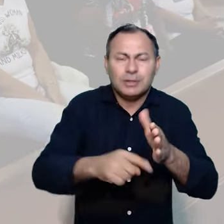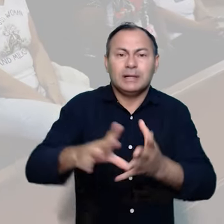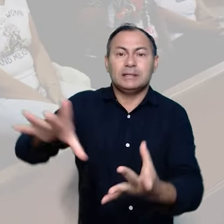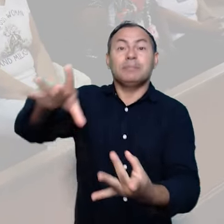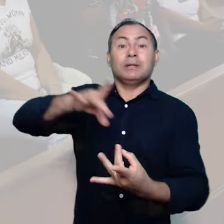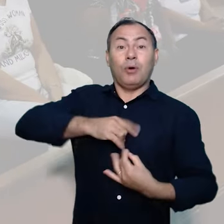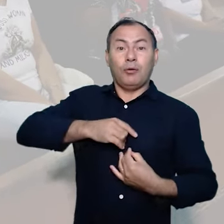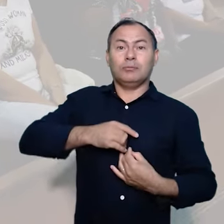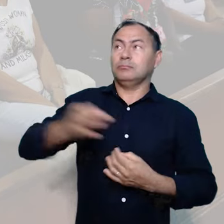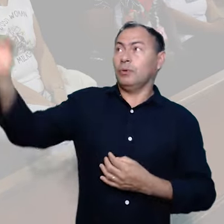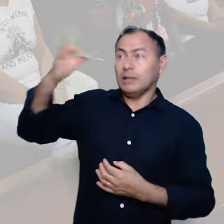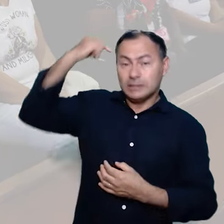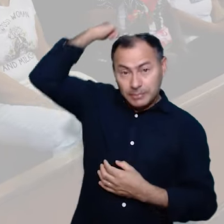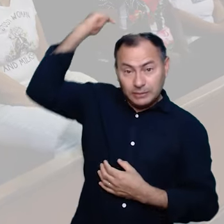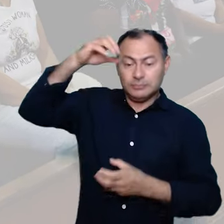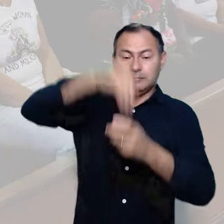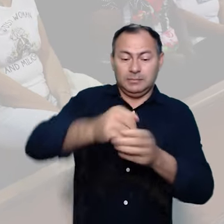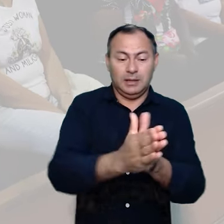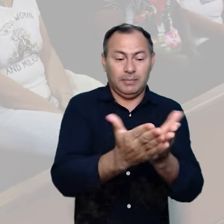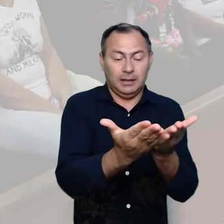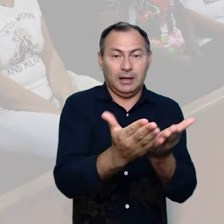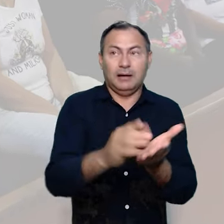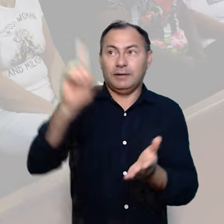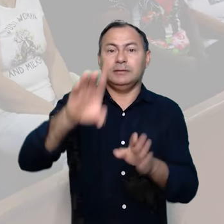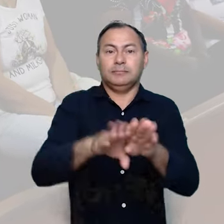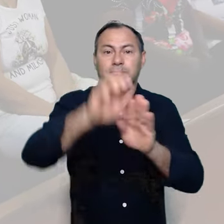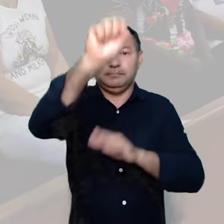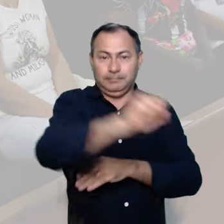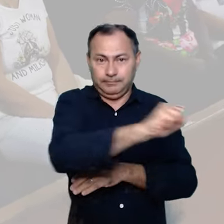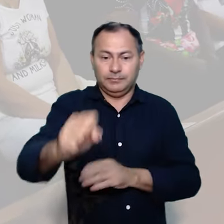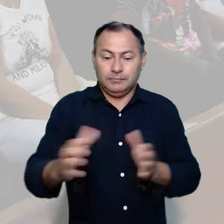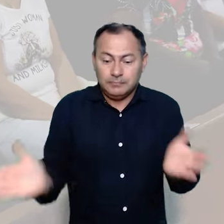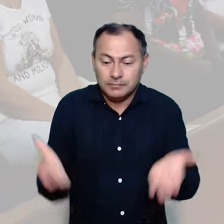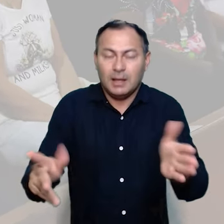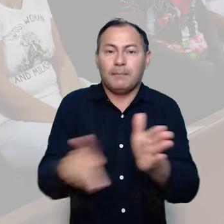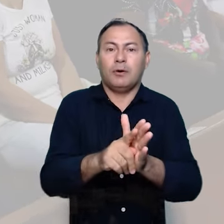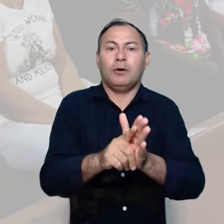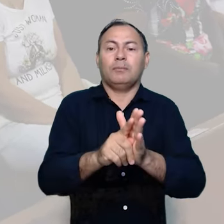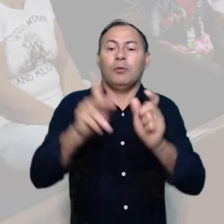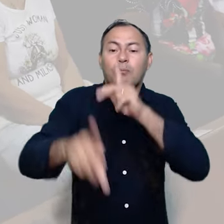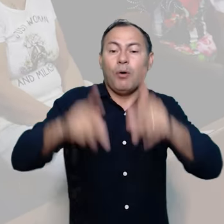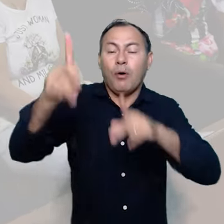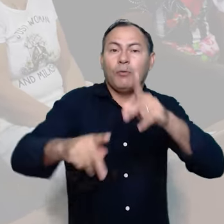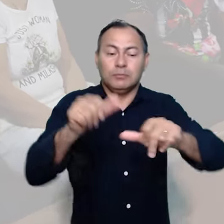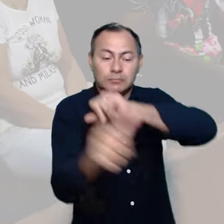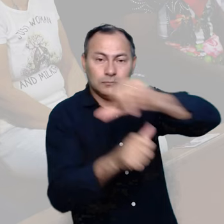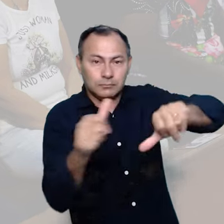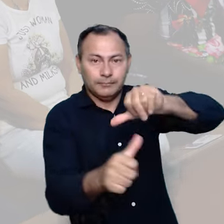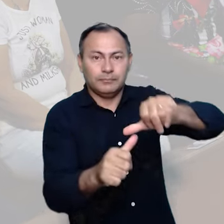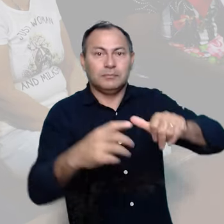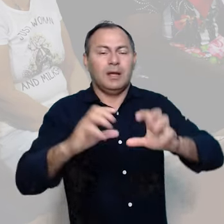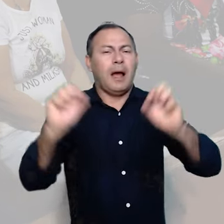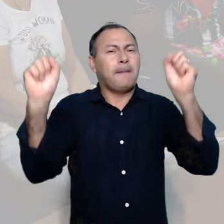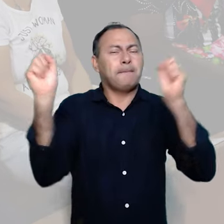pois o Espírito em ação na palavra e nos sacramentos também anima a própria igreja reunida, renovando